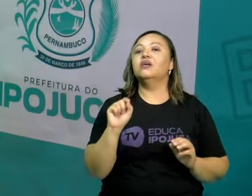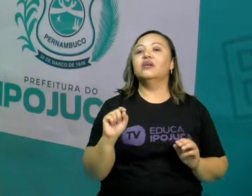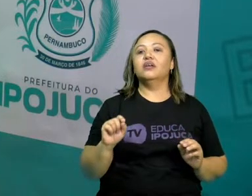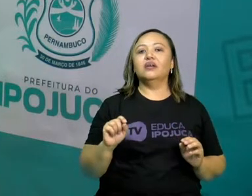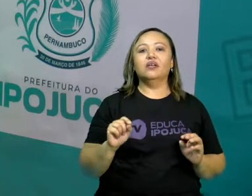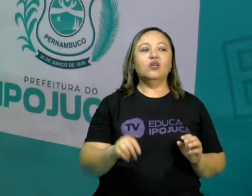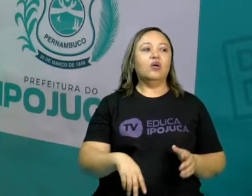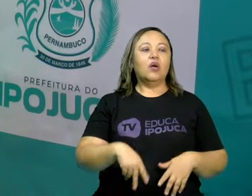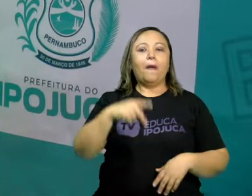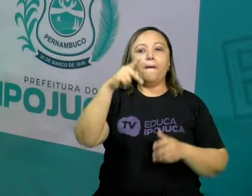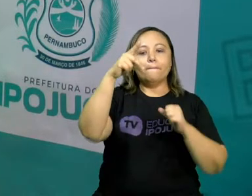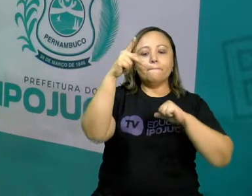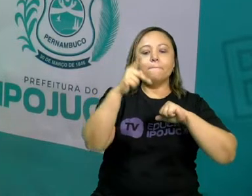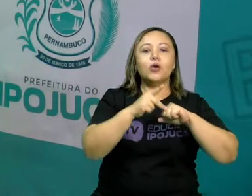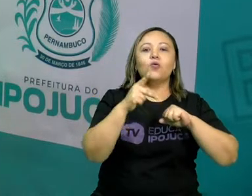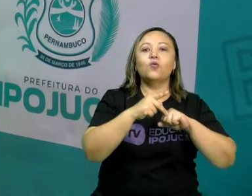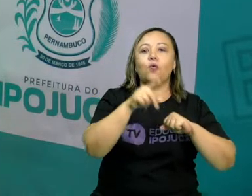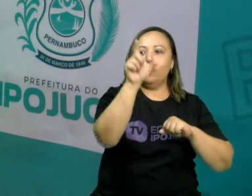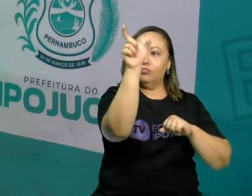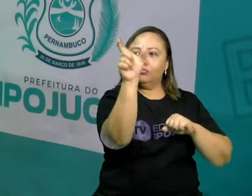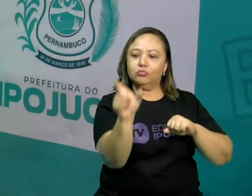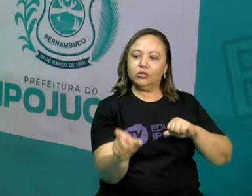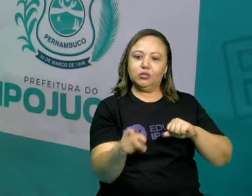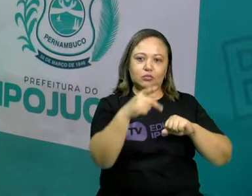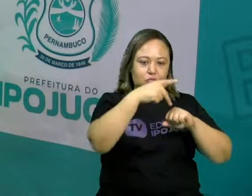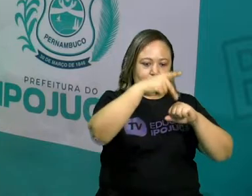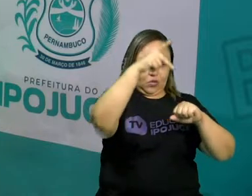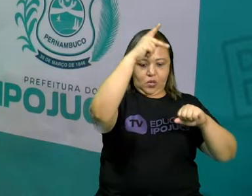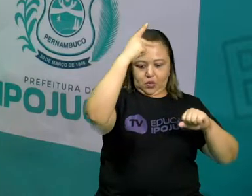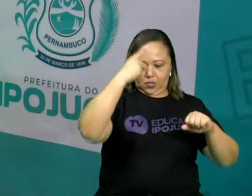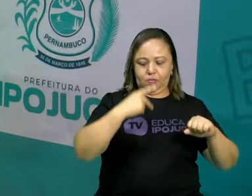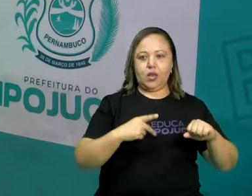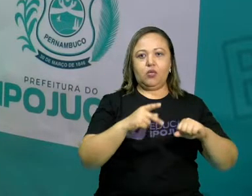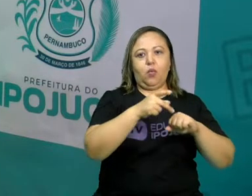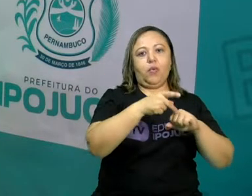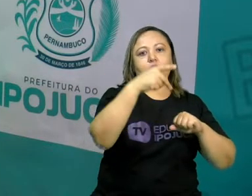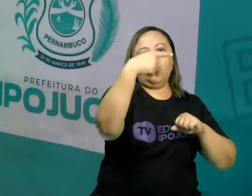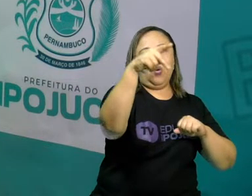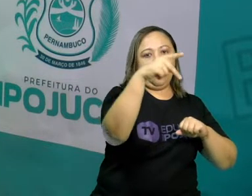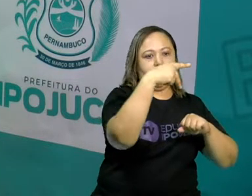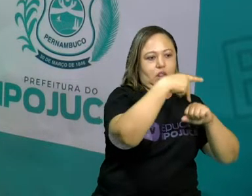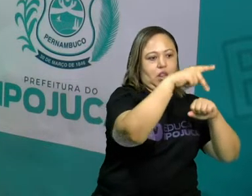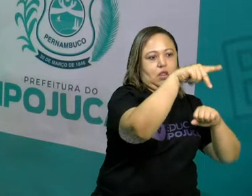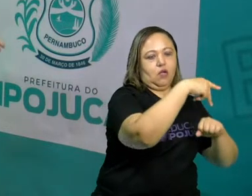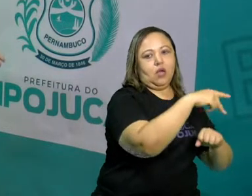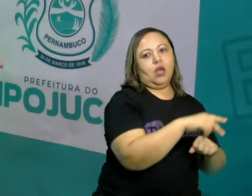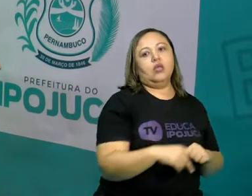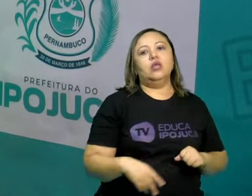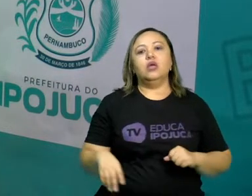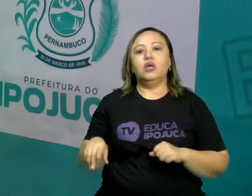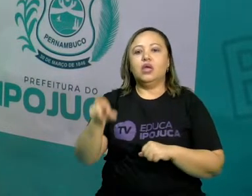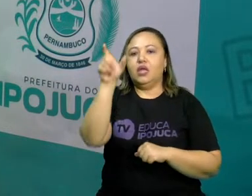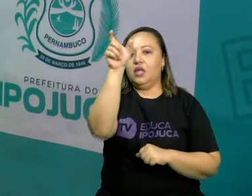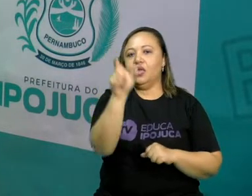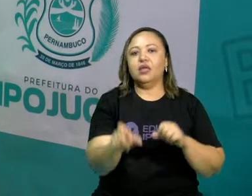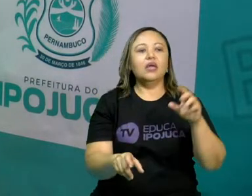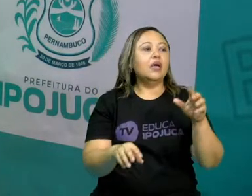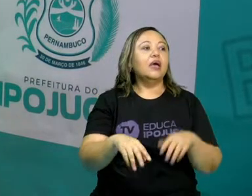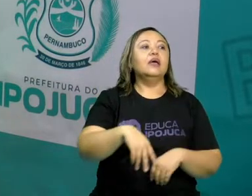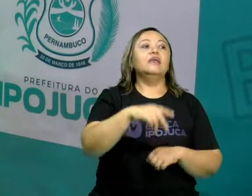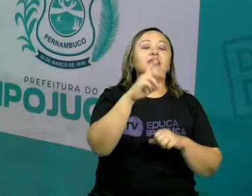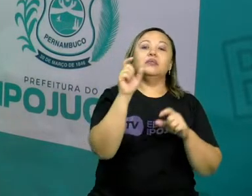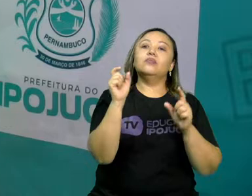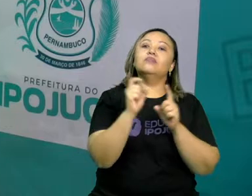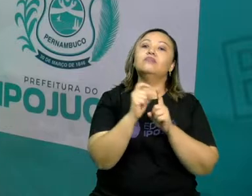pronomes pessoais. Professora, o que é pronomes pessoais? Pronomes pessoais são aquelas